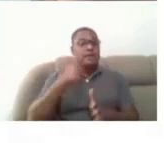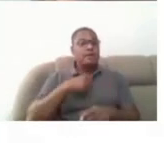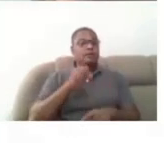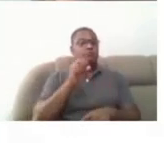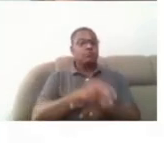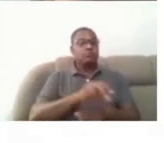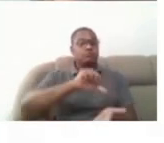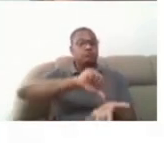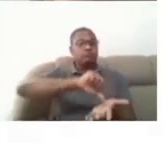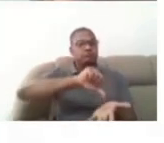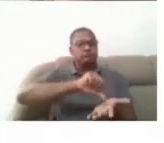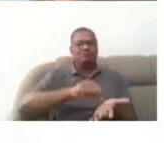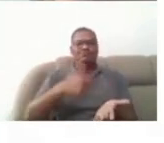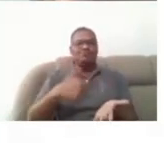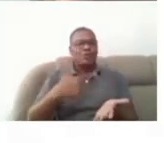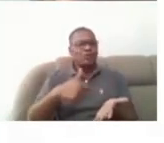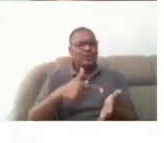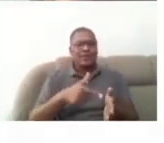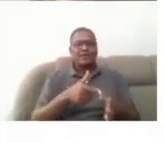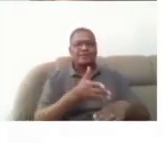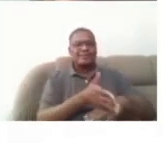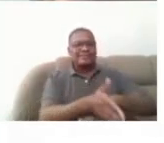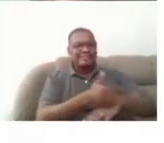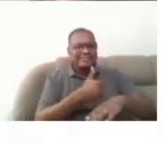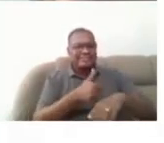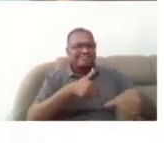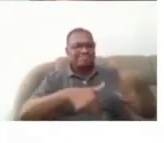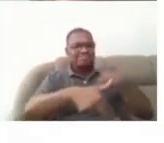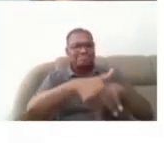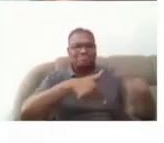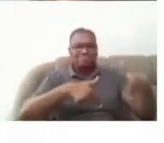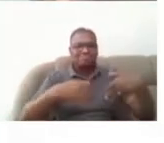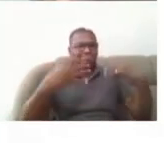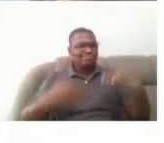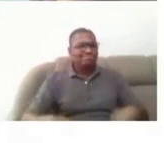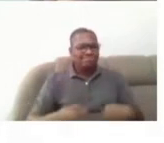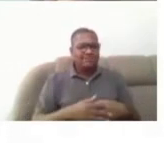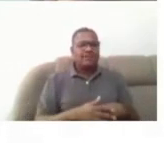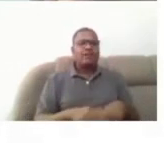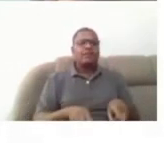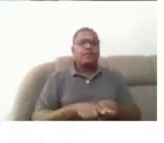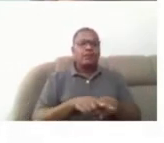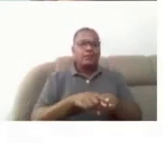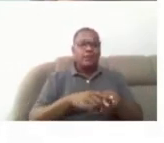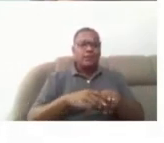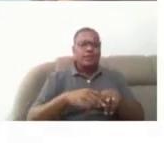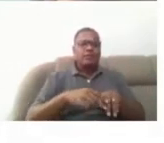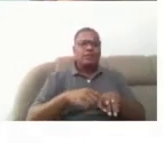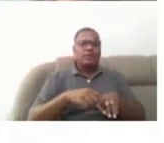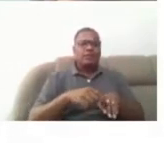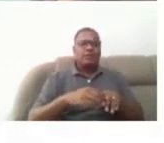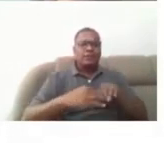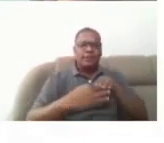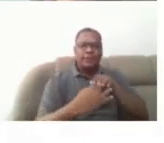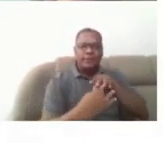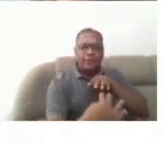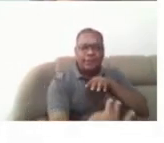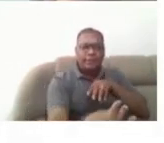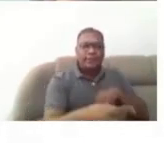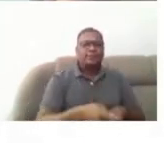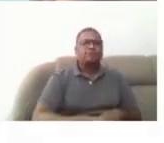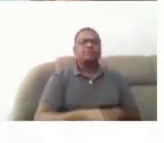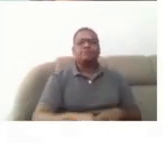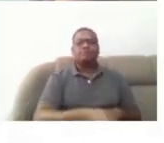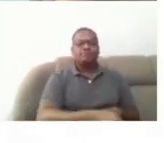recurso arquitetônico, a trilha tátil e as placas Braille. Hoje, nosso campus está